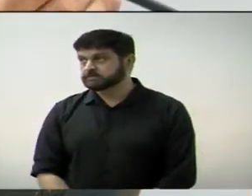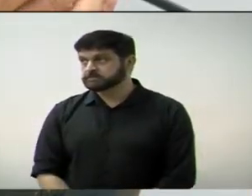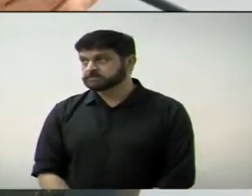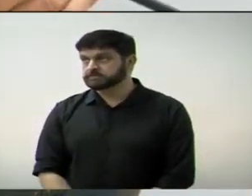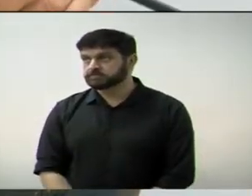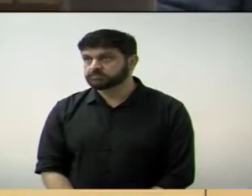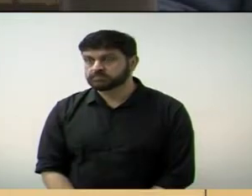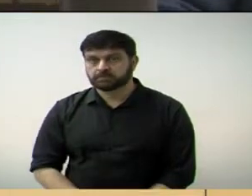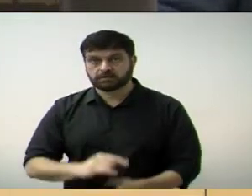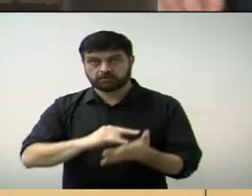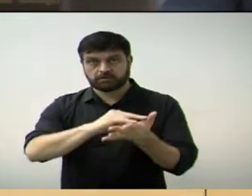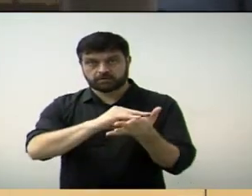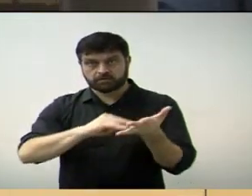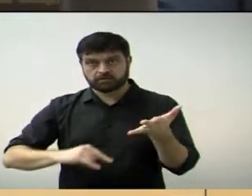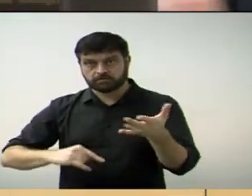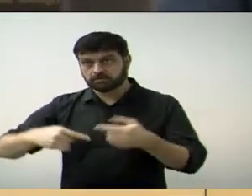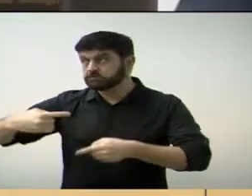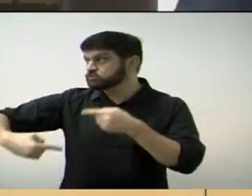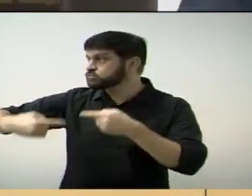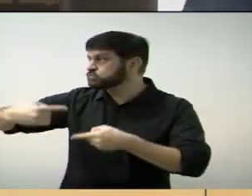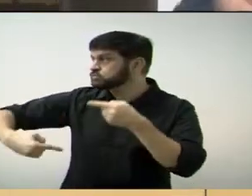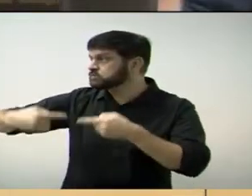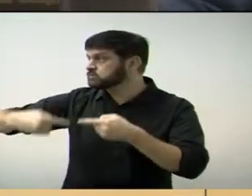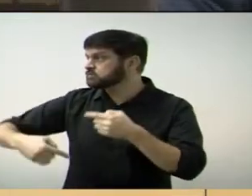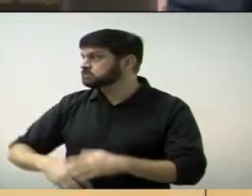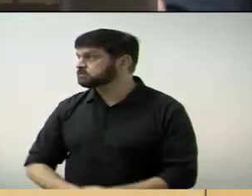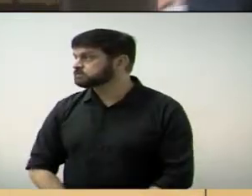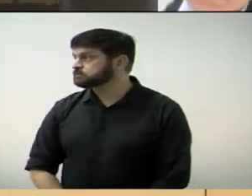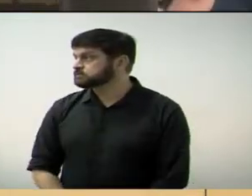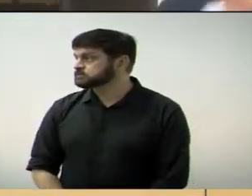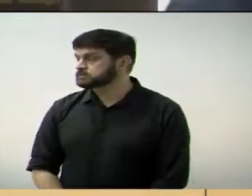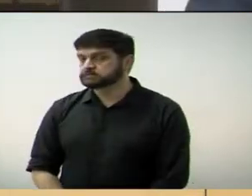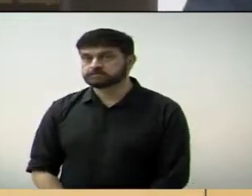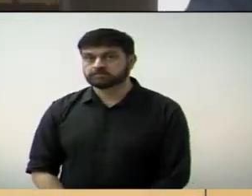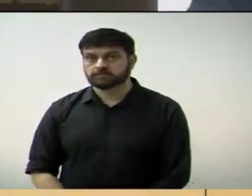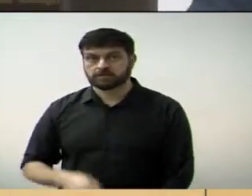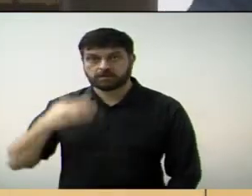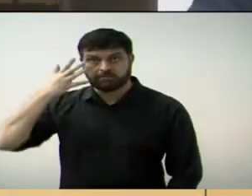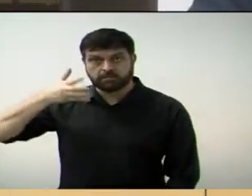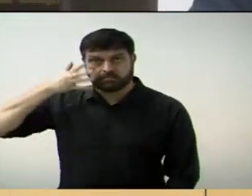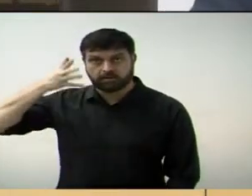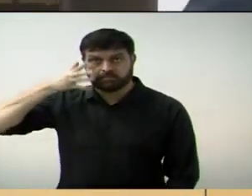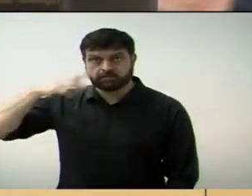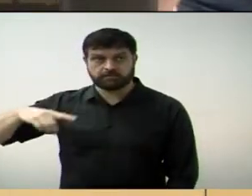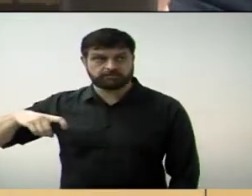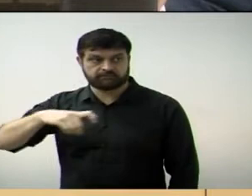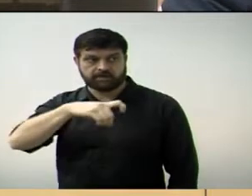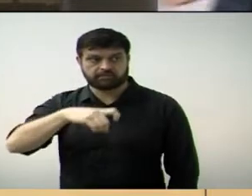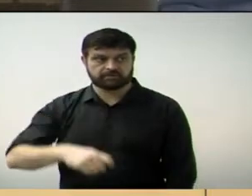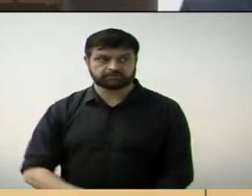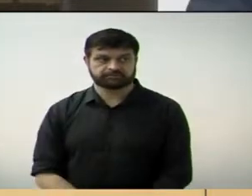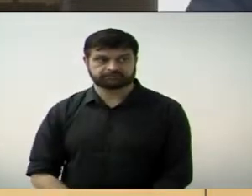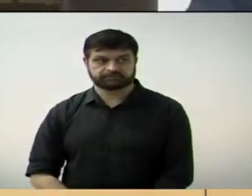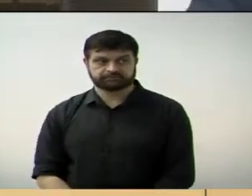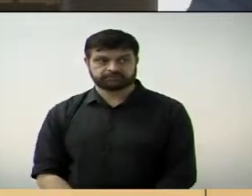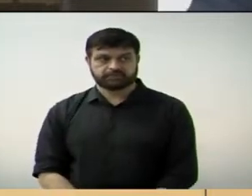As moções estão em discussão, com a palavra a vereadora Fábio Ramalho.